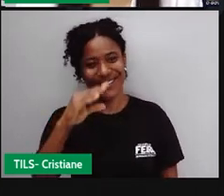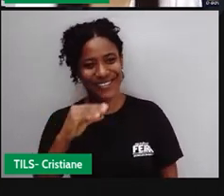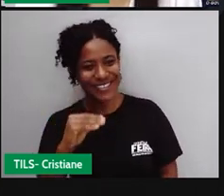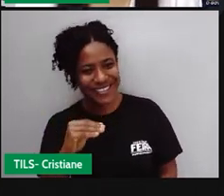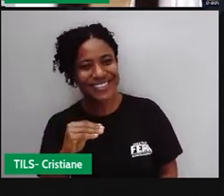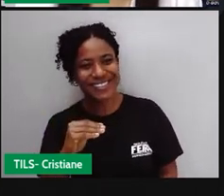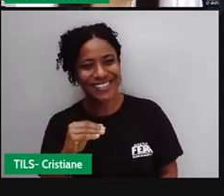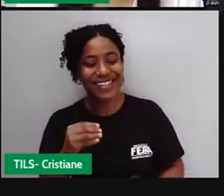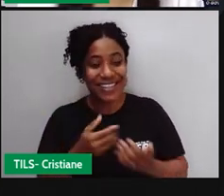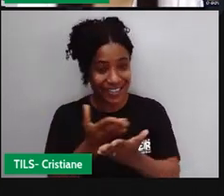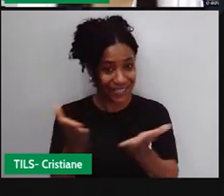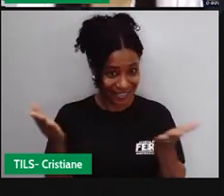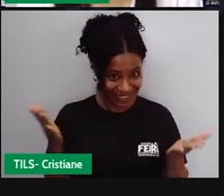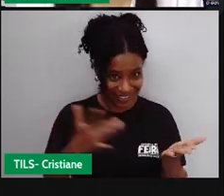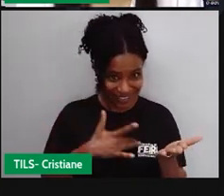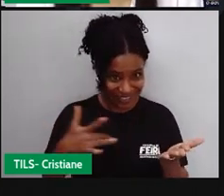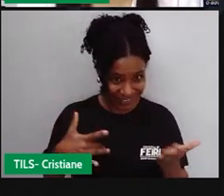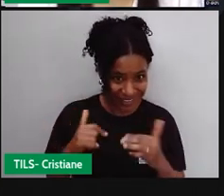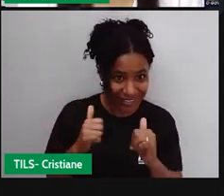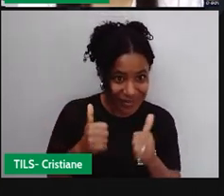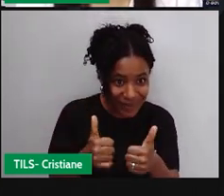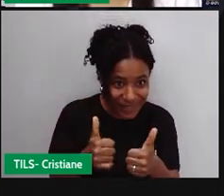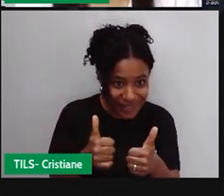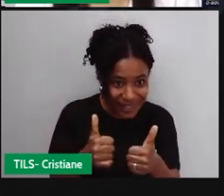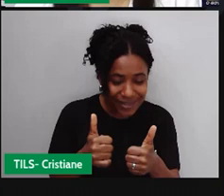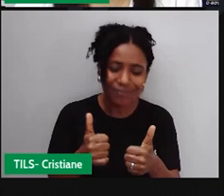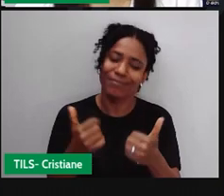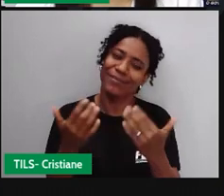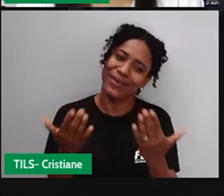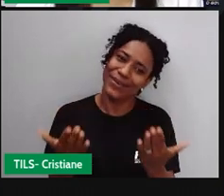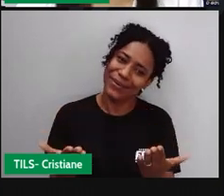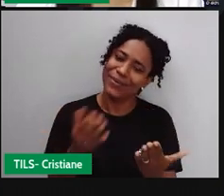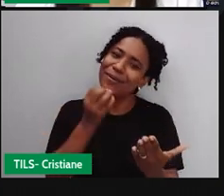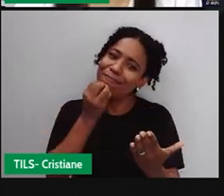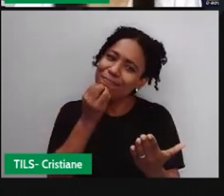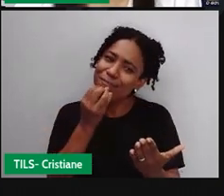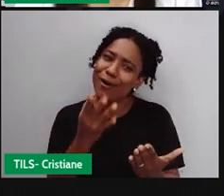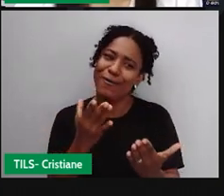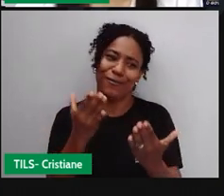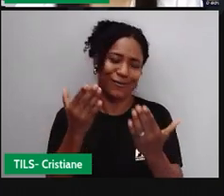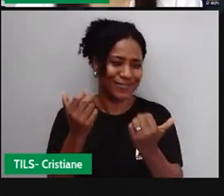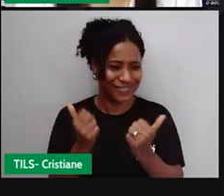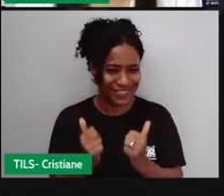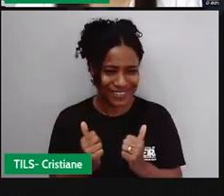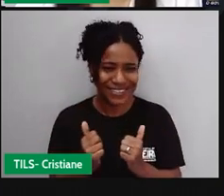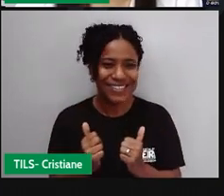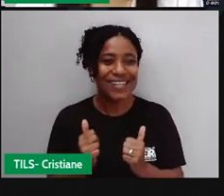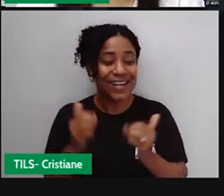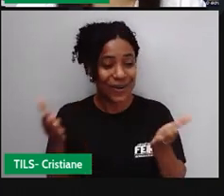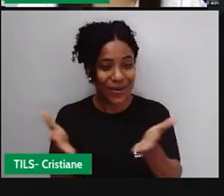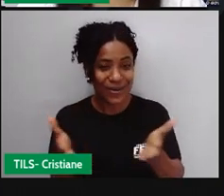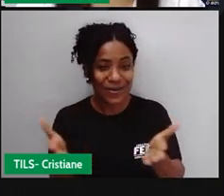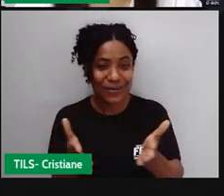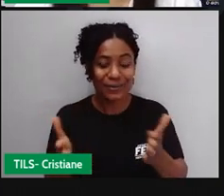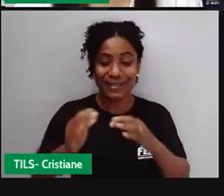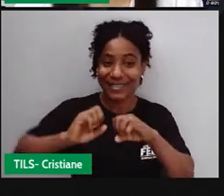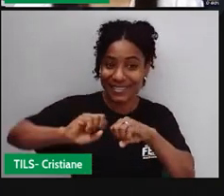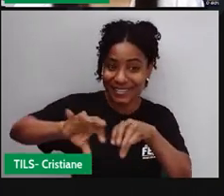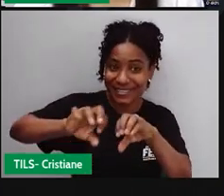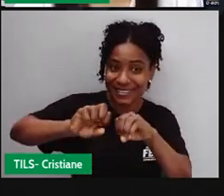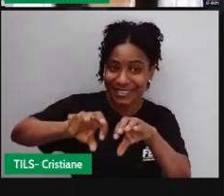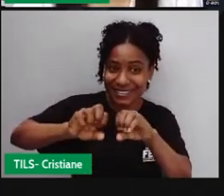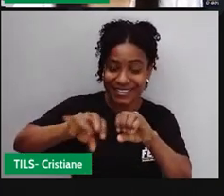Como é que vocês estão? A próxima espera aí que estejam bem, que estejam preparados para mais uma videoaula,